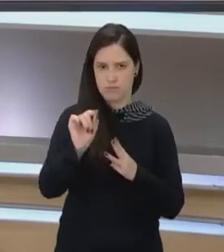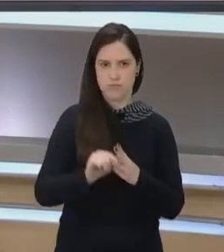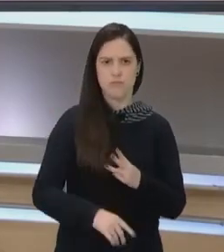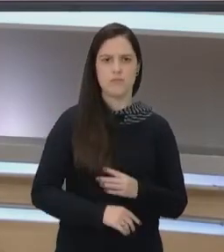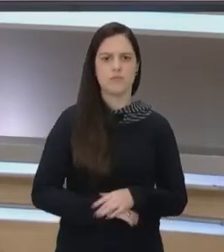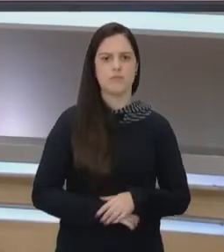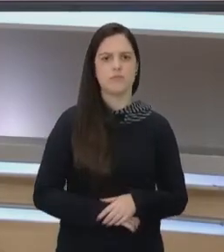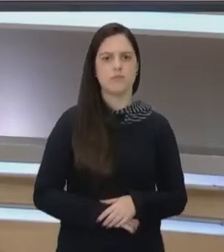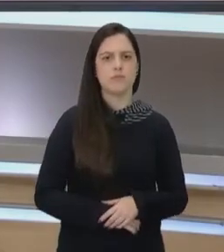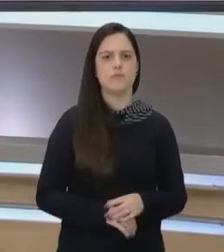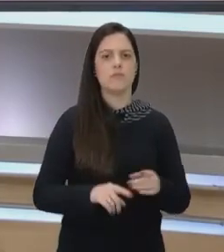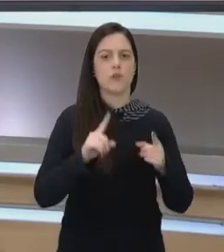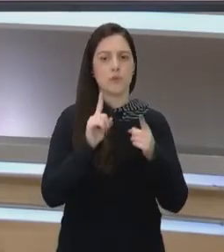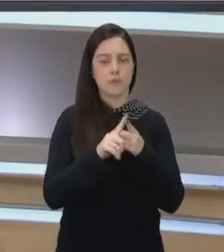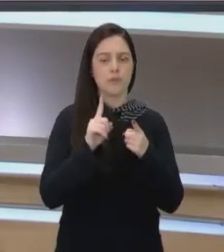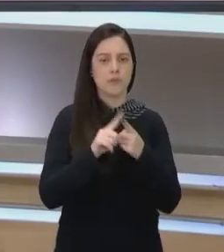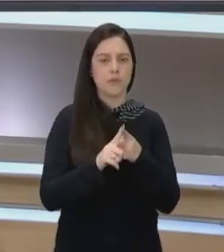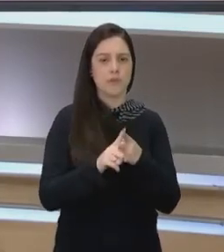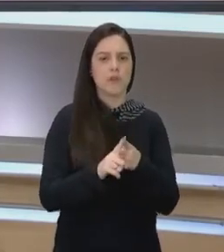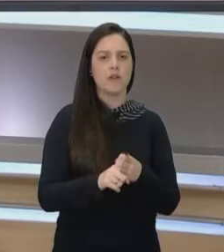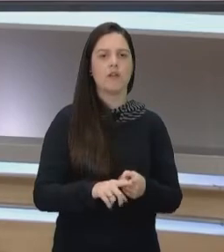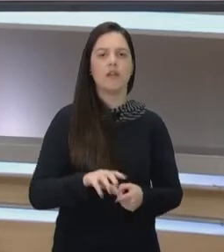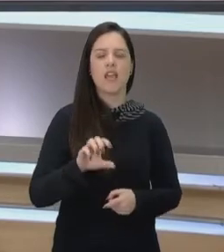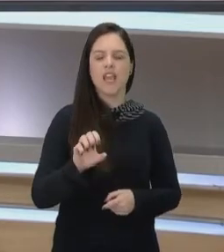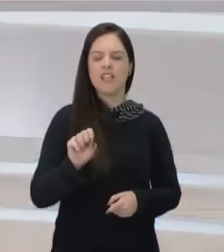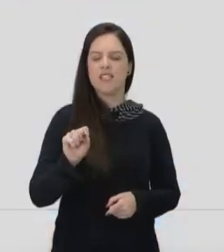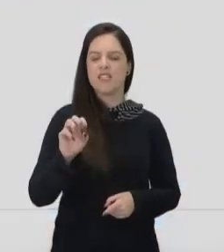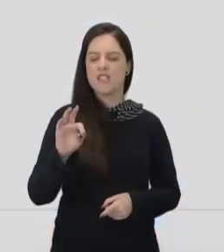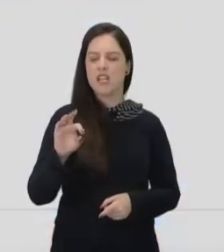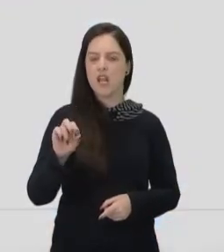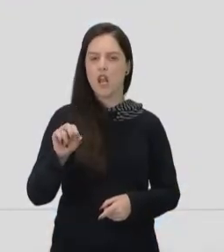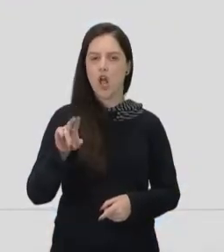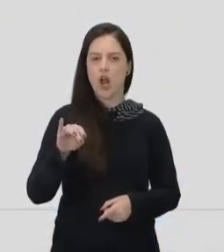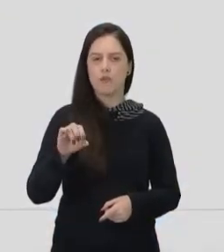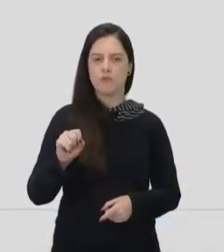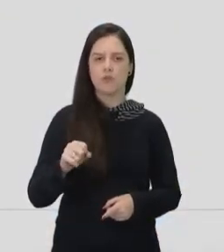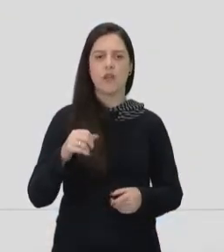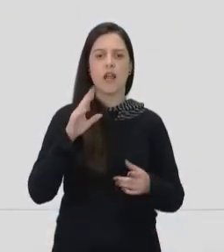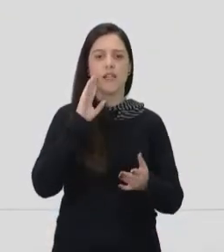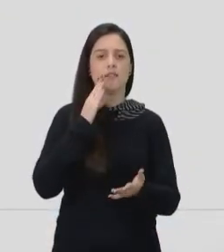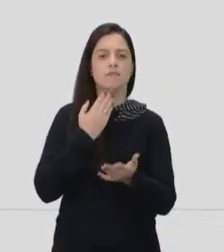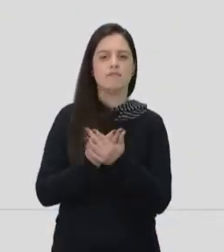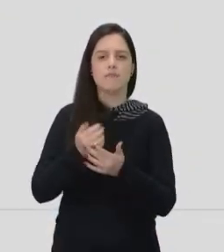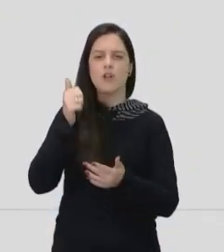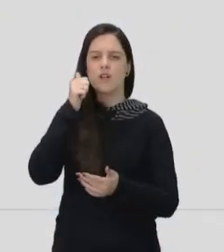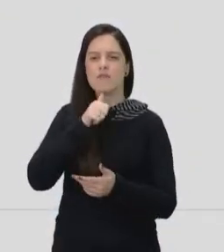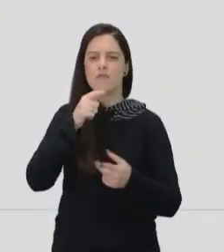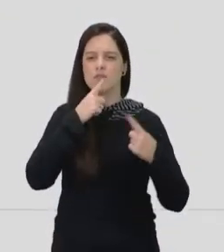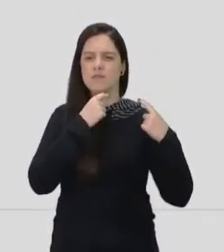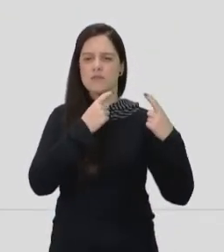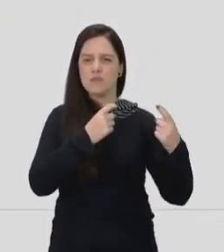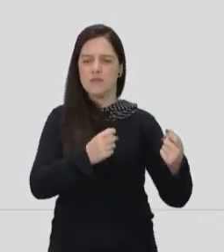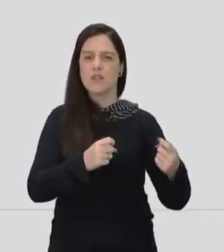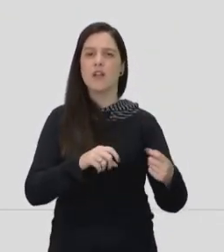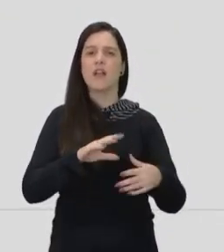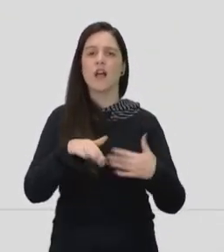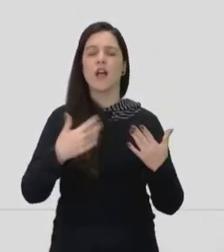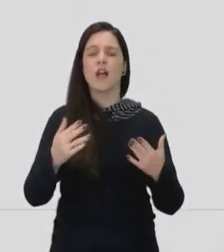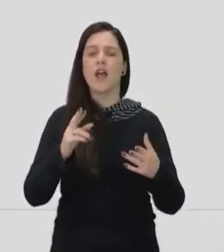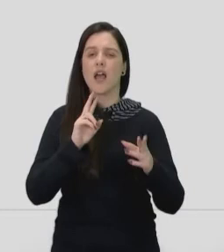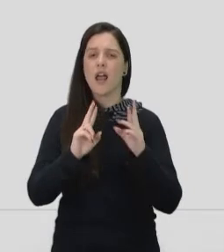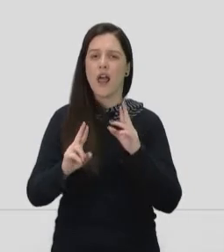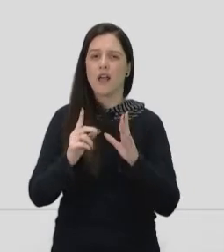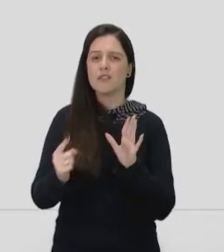estigmas. O primeiro são estereótipos que desacreditam as mulheres violentadas, que relatam a